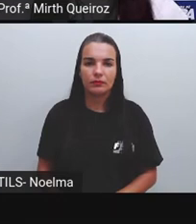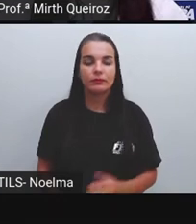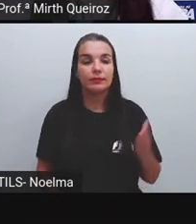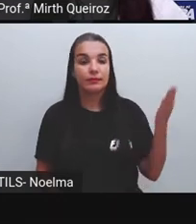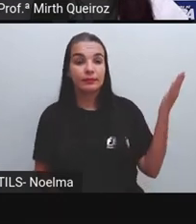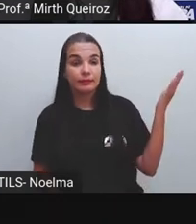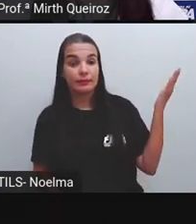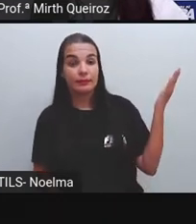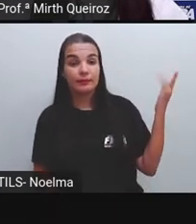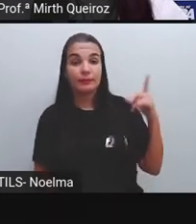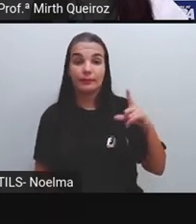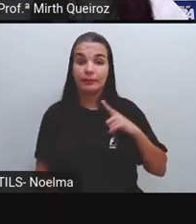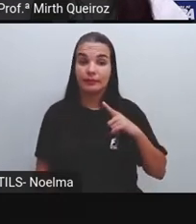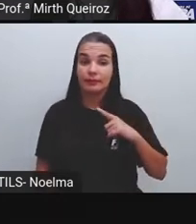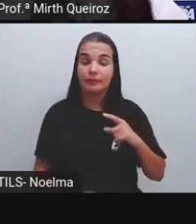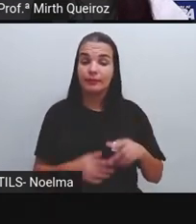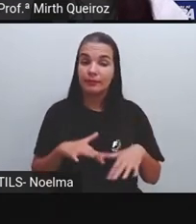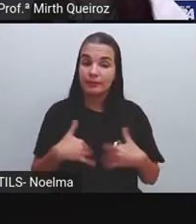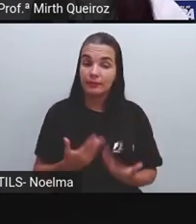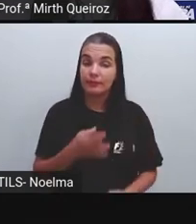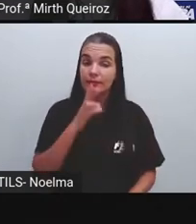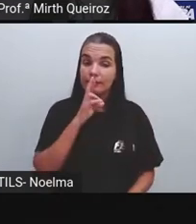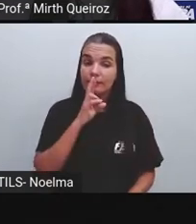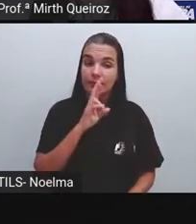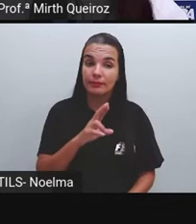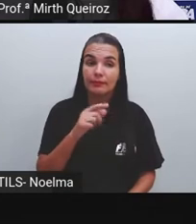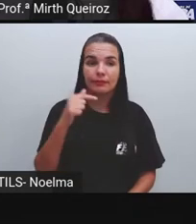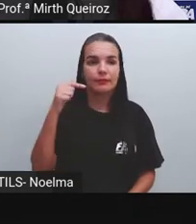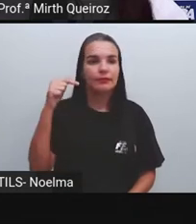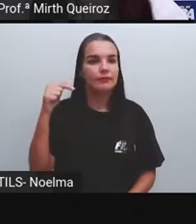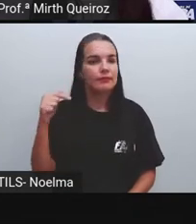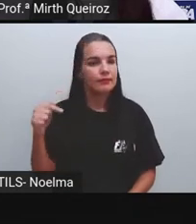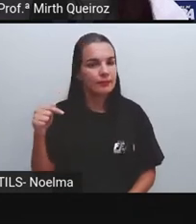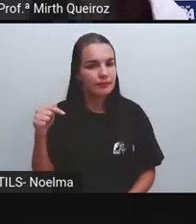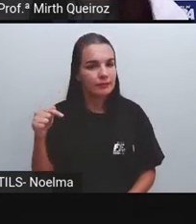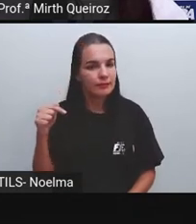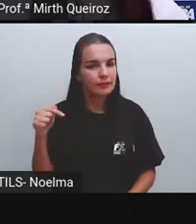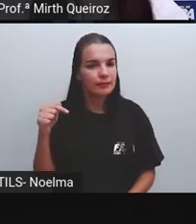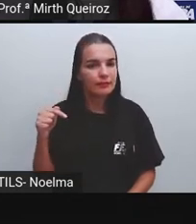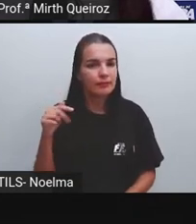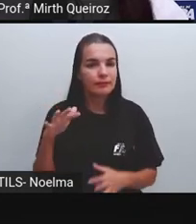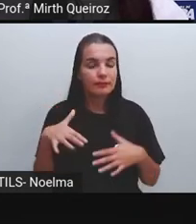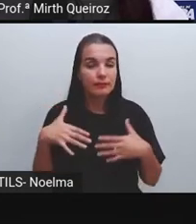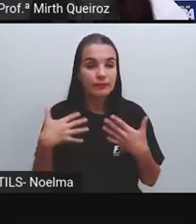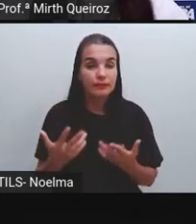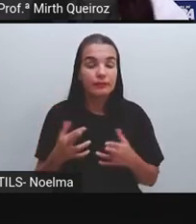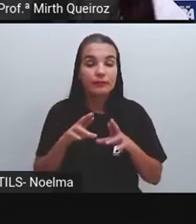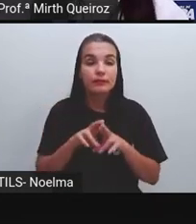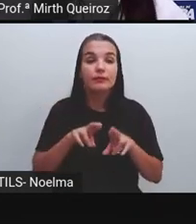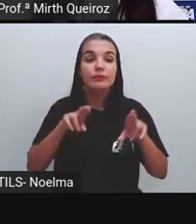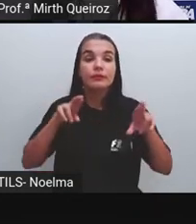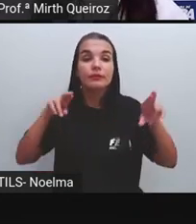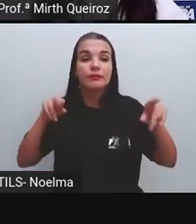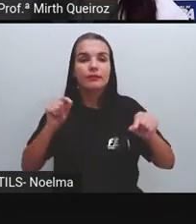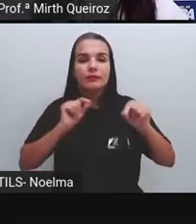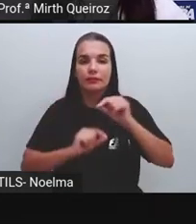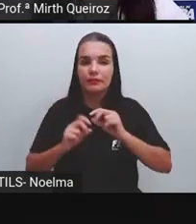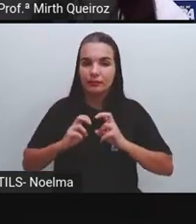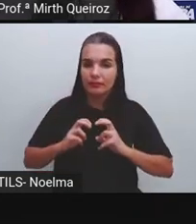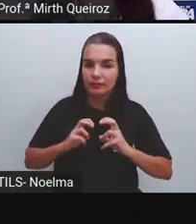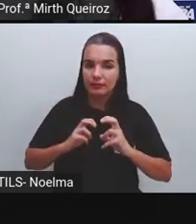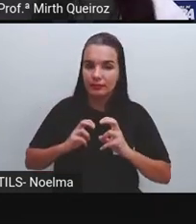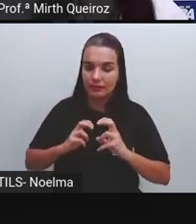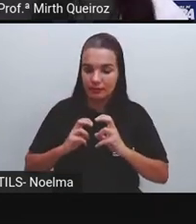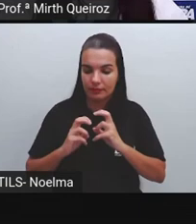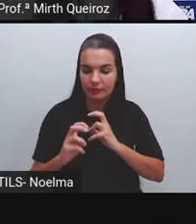é igual a 7 A diferença então entre o meio de transporte,